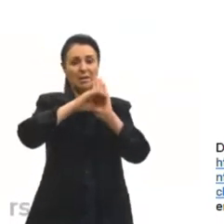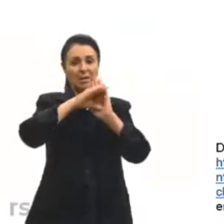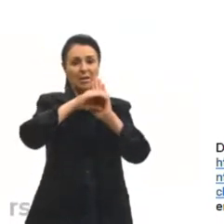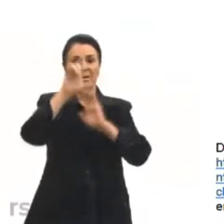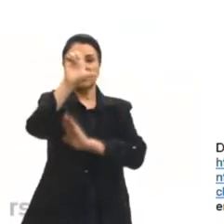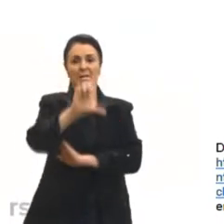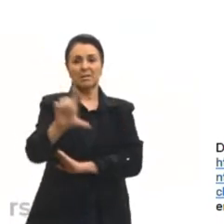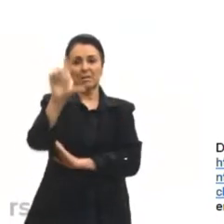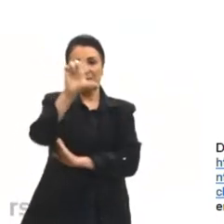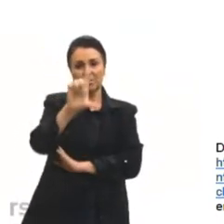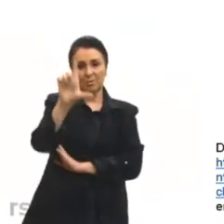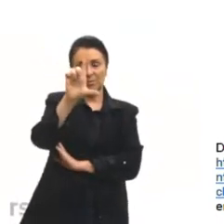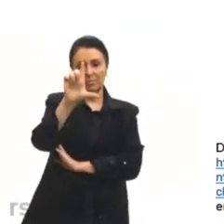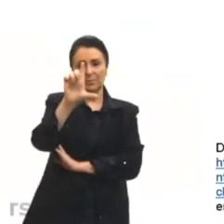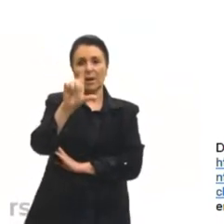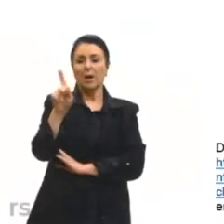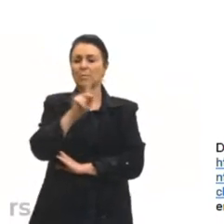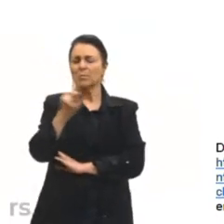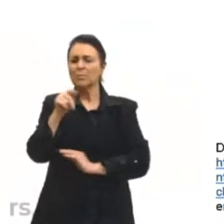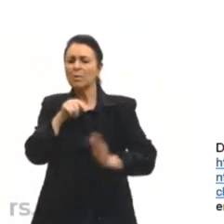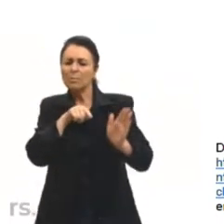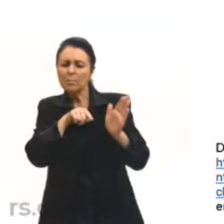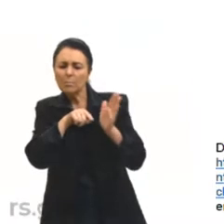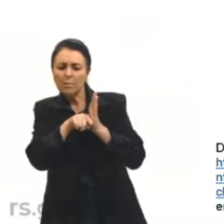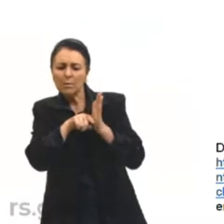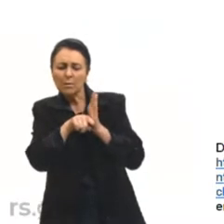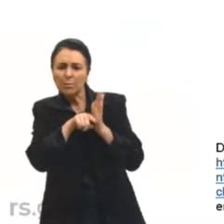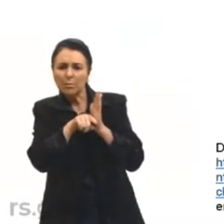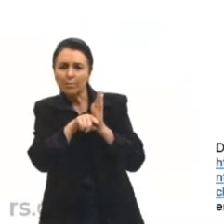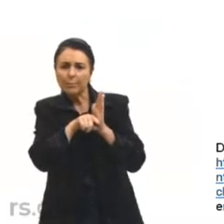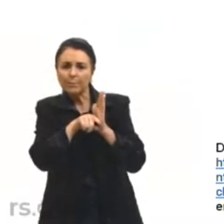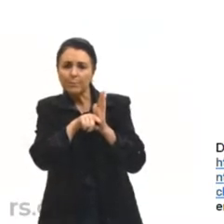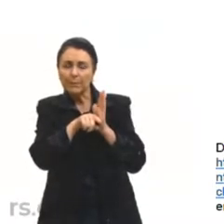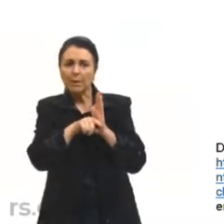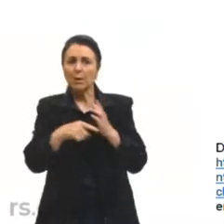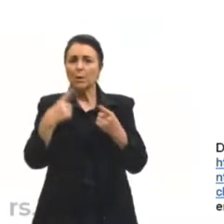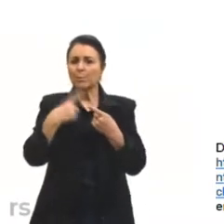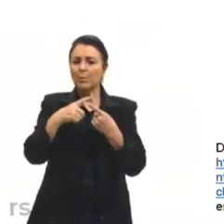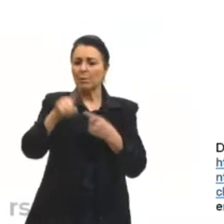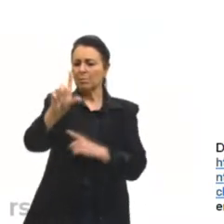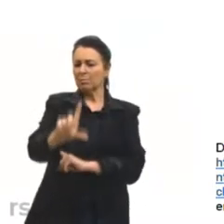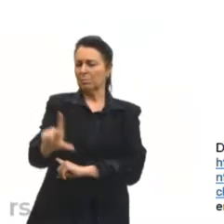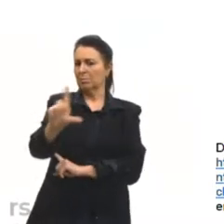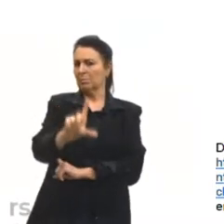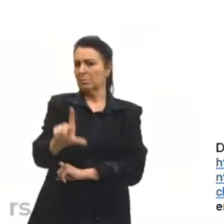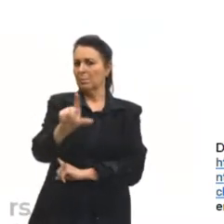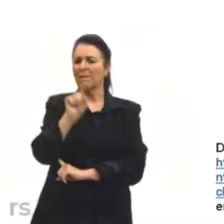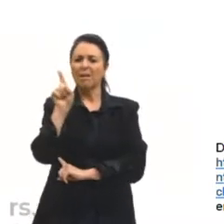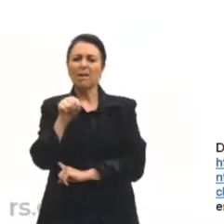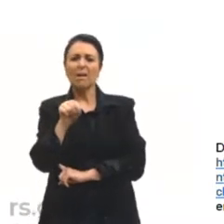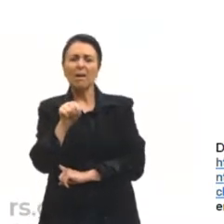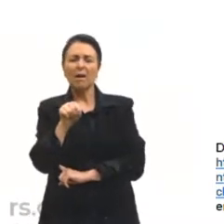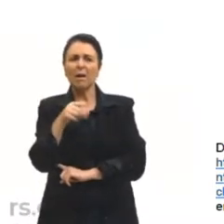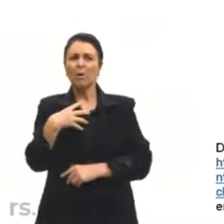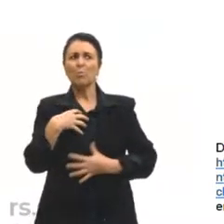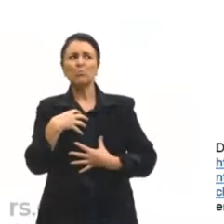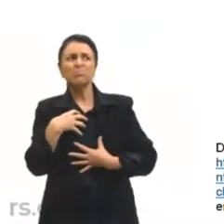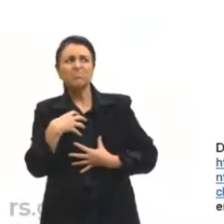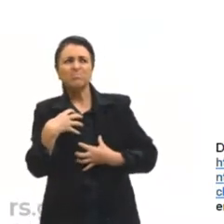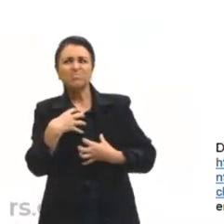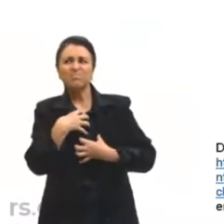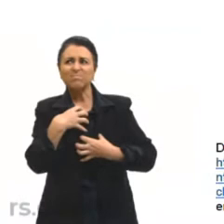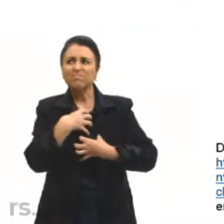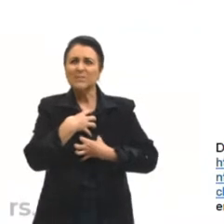literatura, eu fui um pouquinho mais além, tá? Porque literatura é uma manifestação